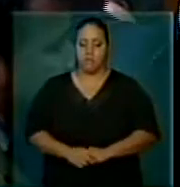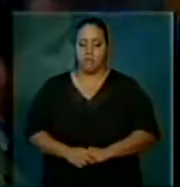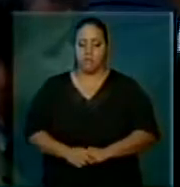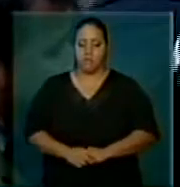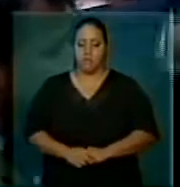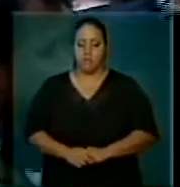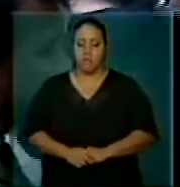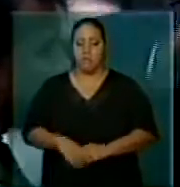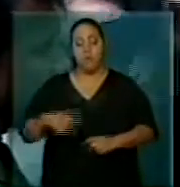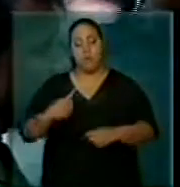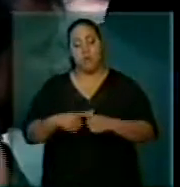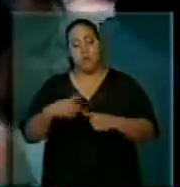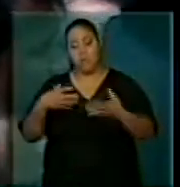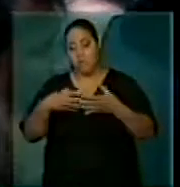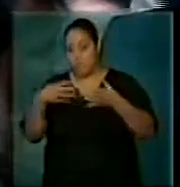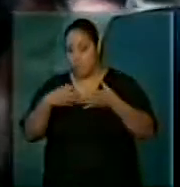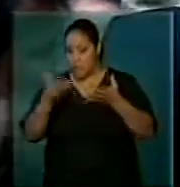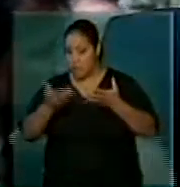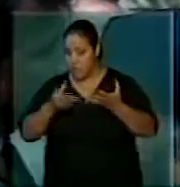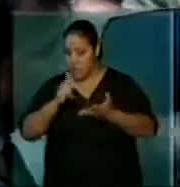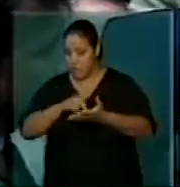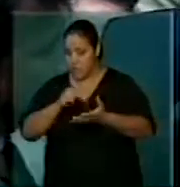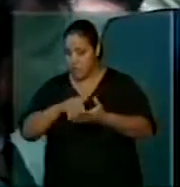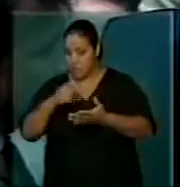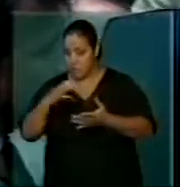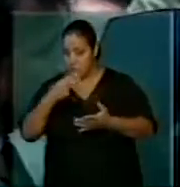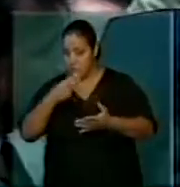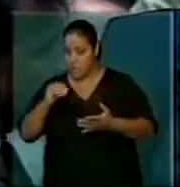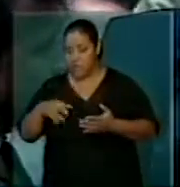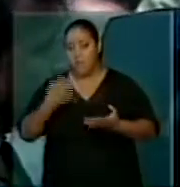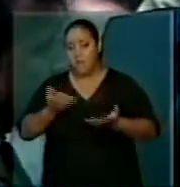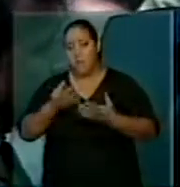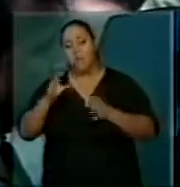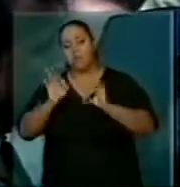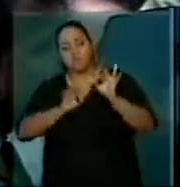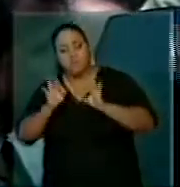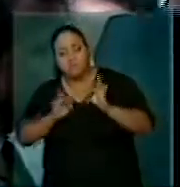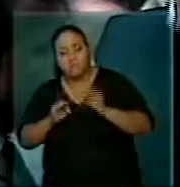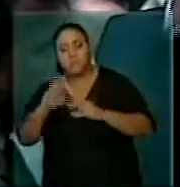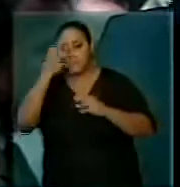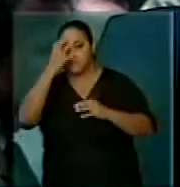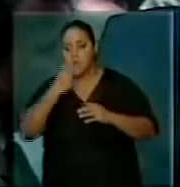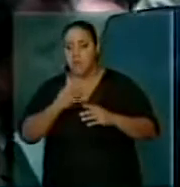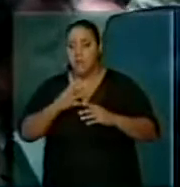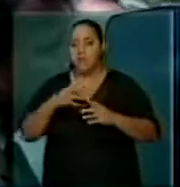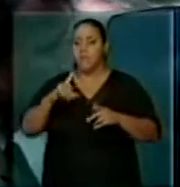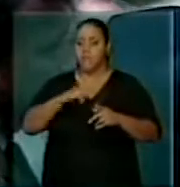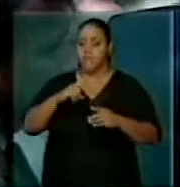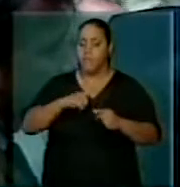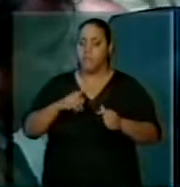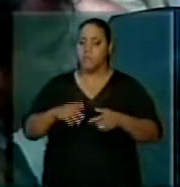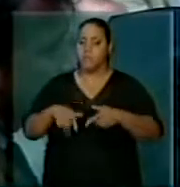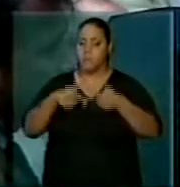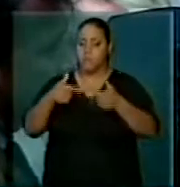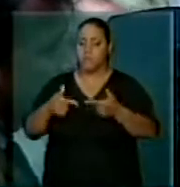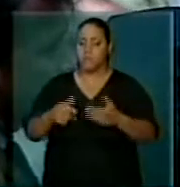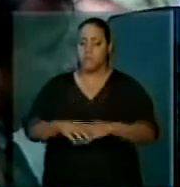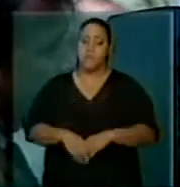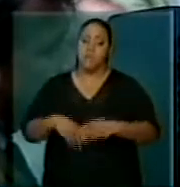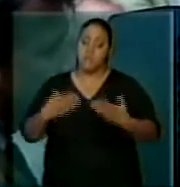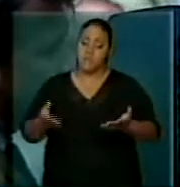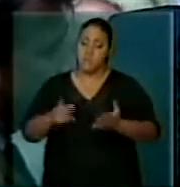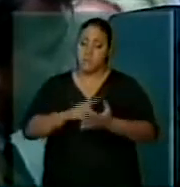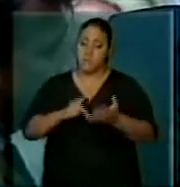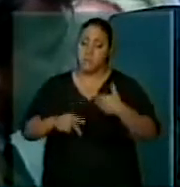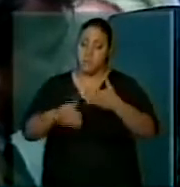para prejuízo dos que querem tratar do assunto com seriedade, com propriedade, atendendo uma legítima reivindicação. Então, senhor presidente, é um